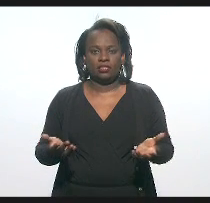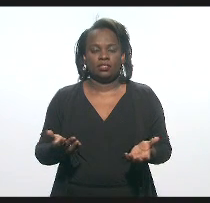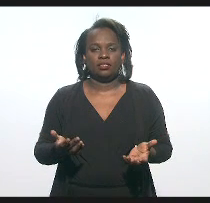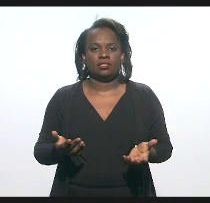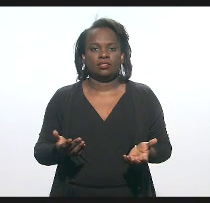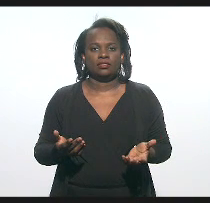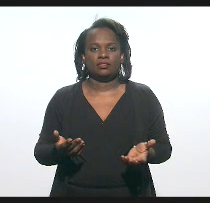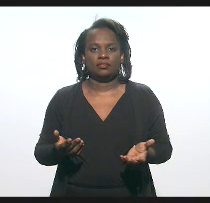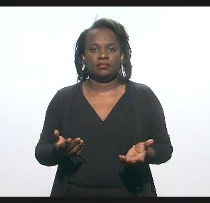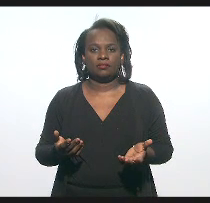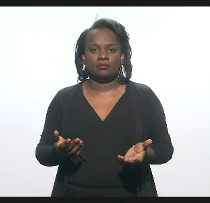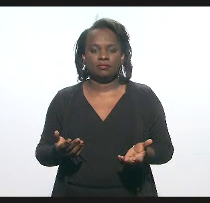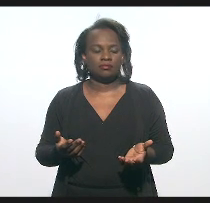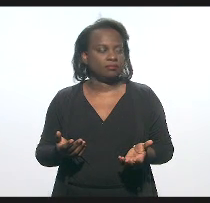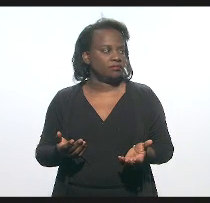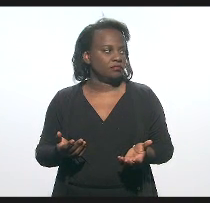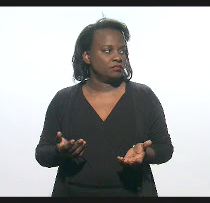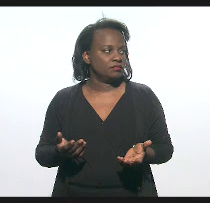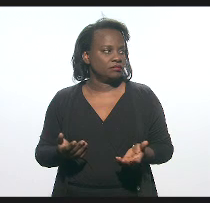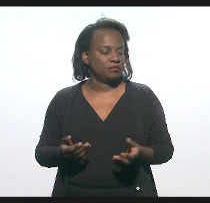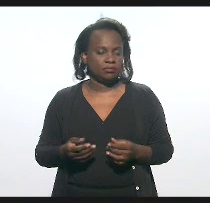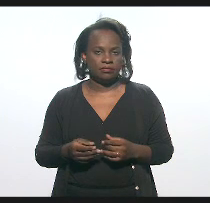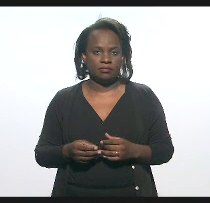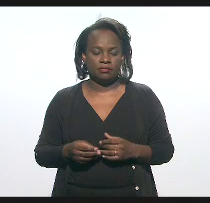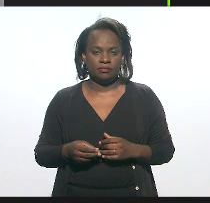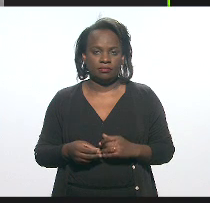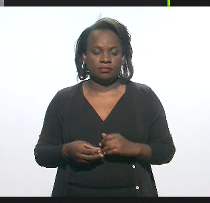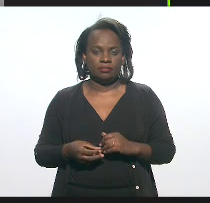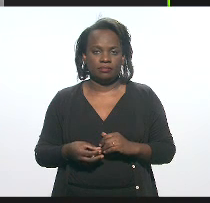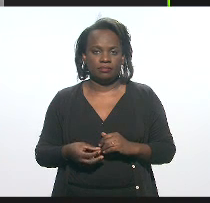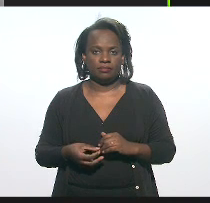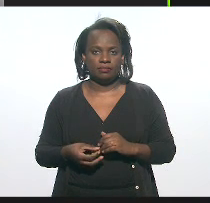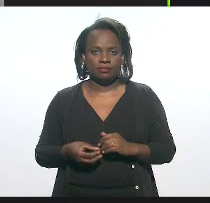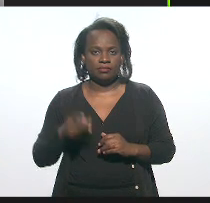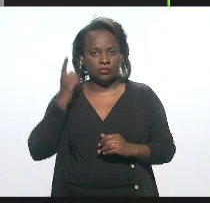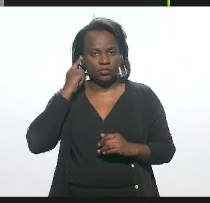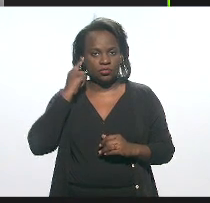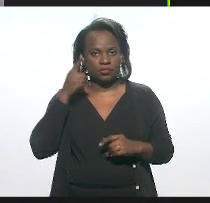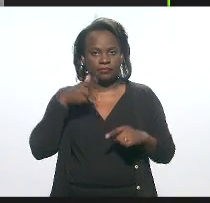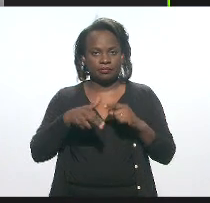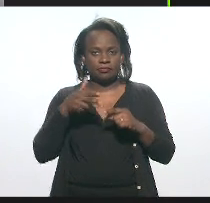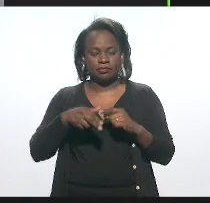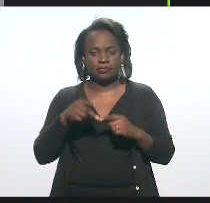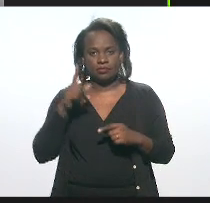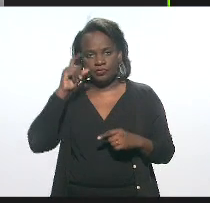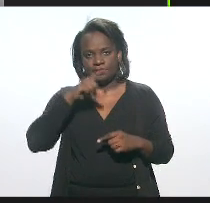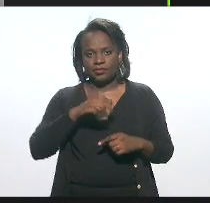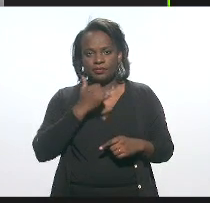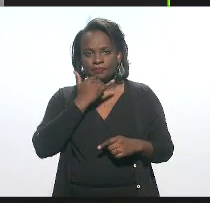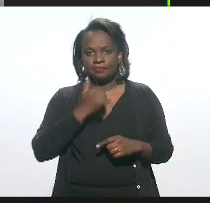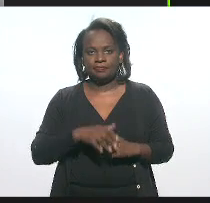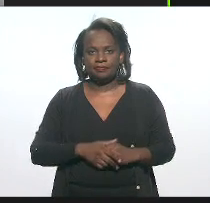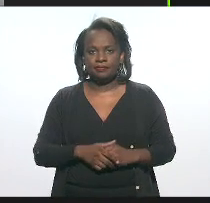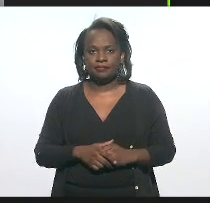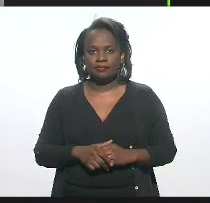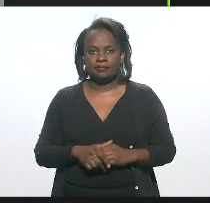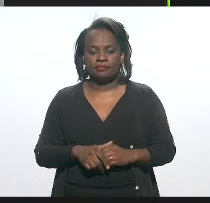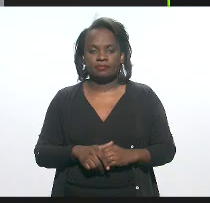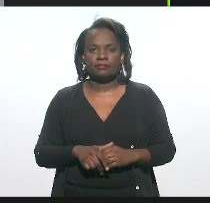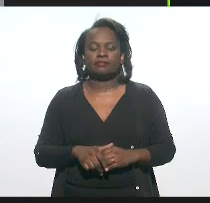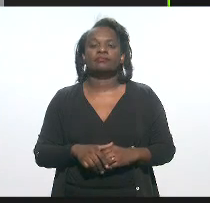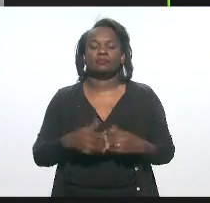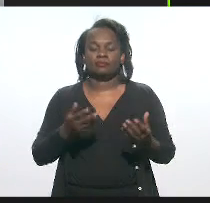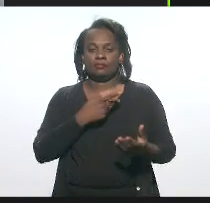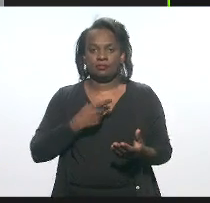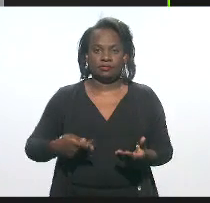nossa